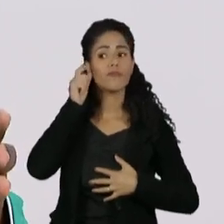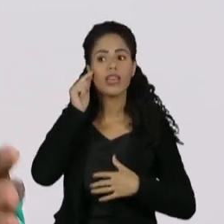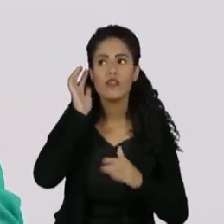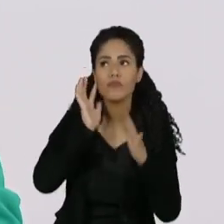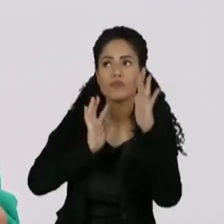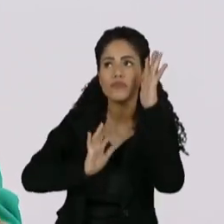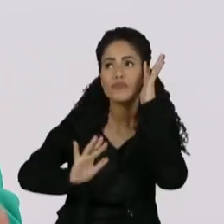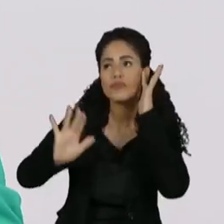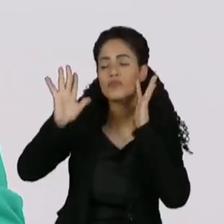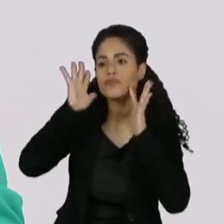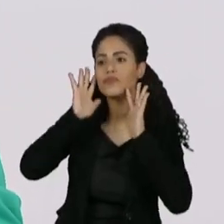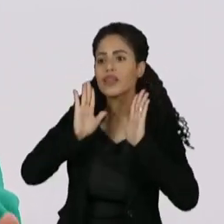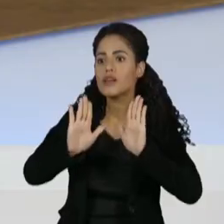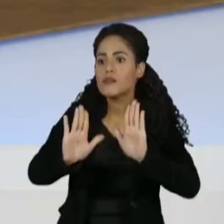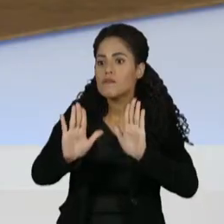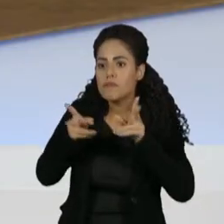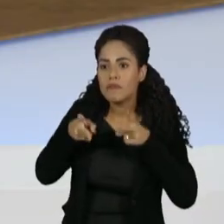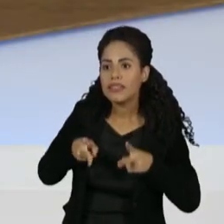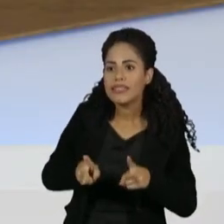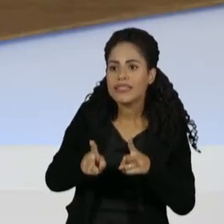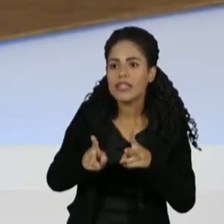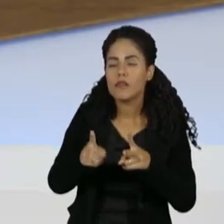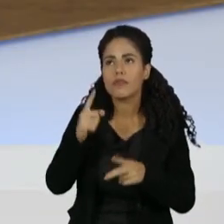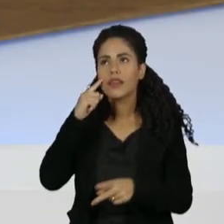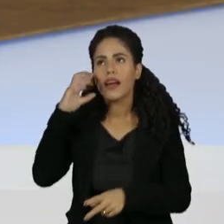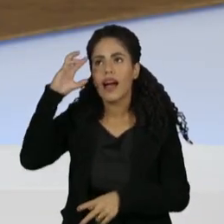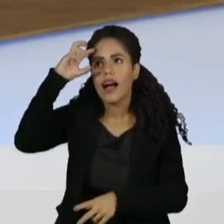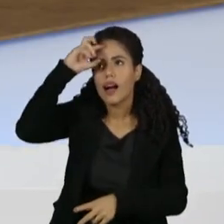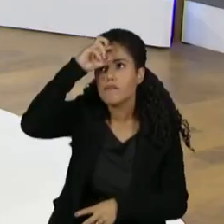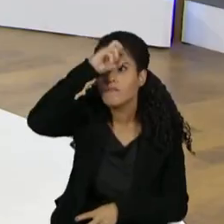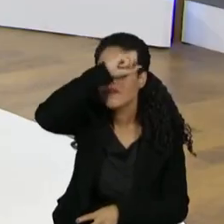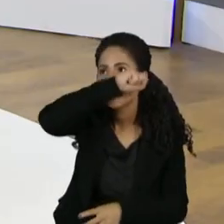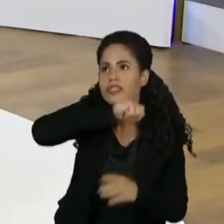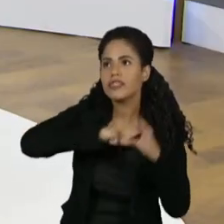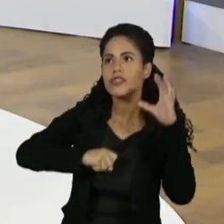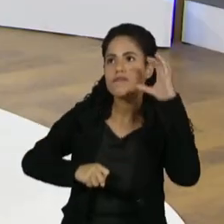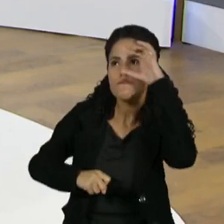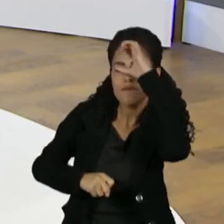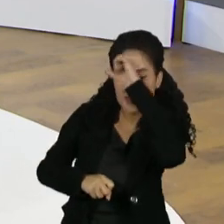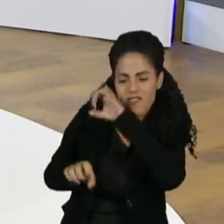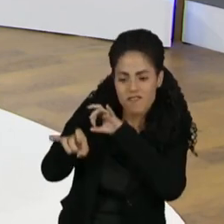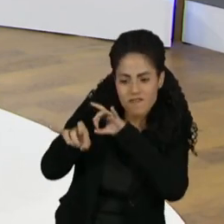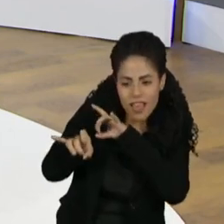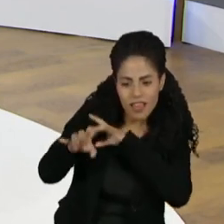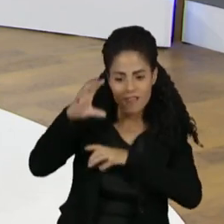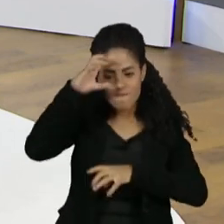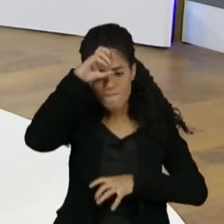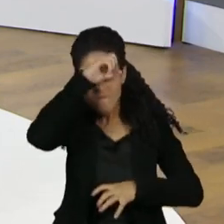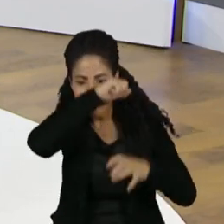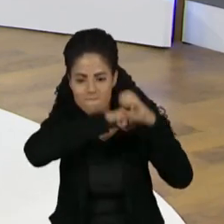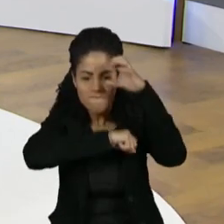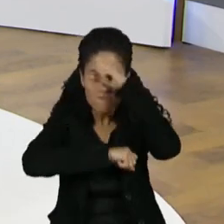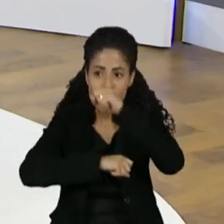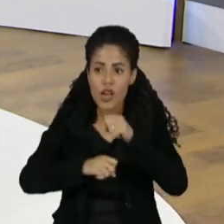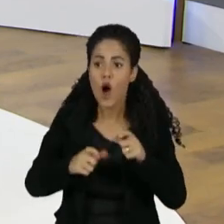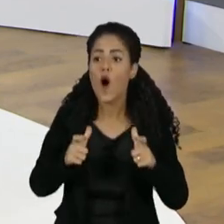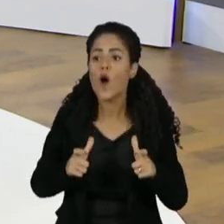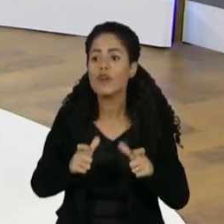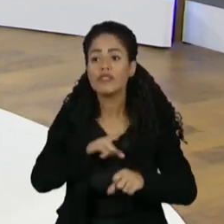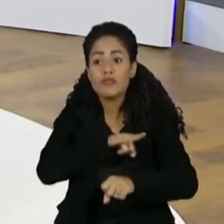sempre foi com o olhar de ir aprendendo sempre alguma coisa. Isso me